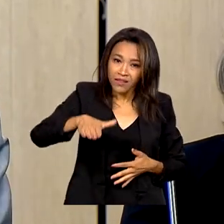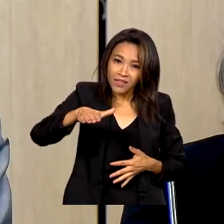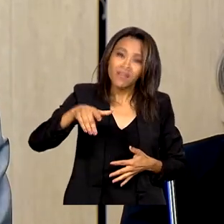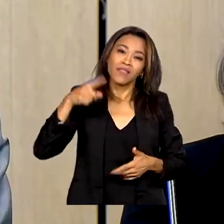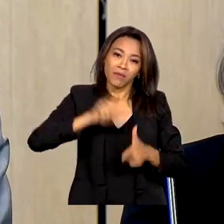educação básica. Obrigado. Obrigado. Obrigado. Obrigado.